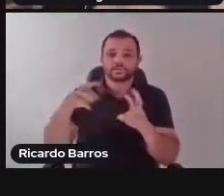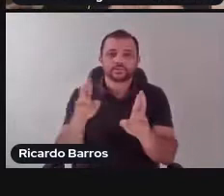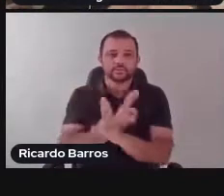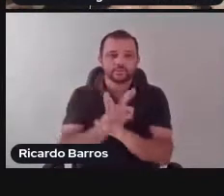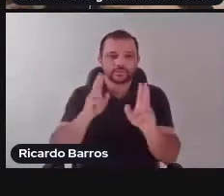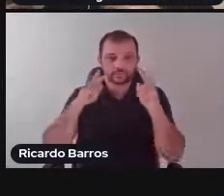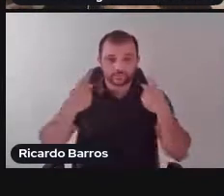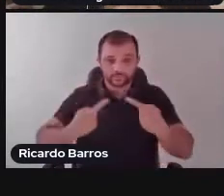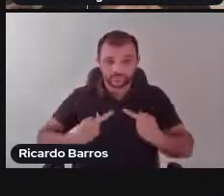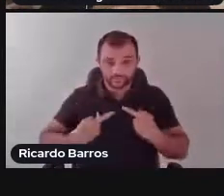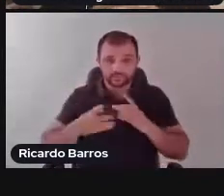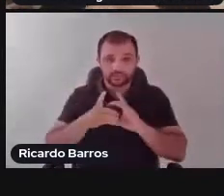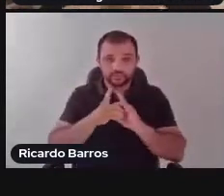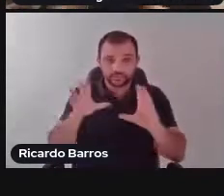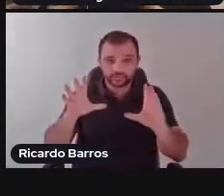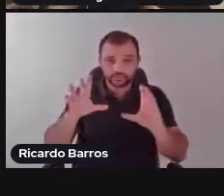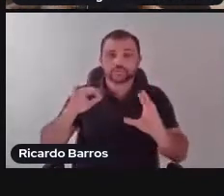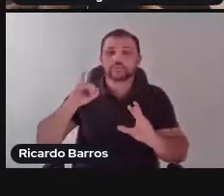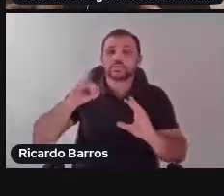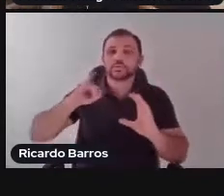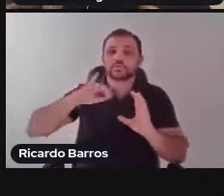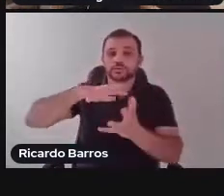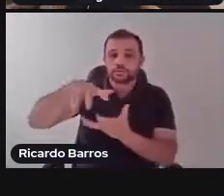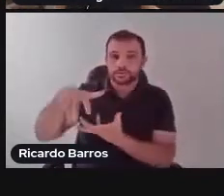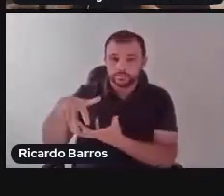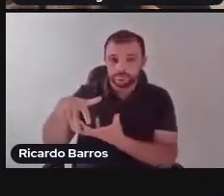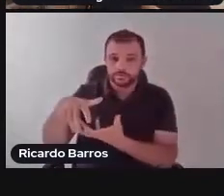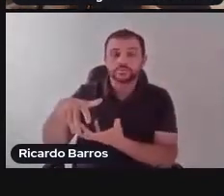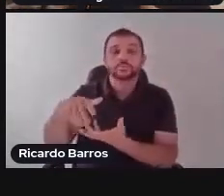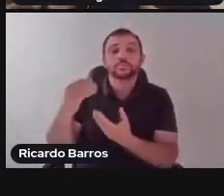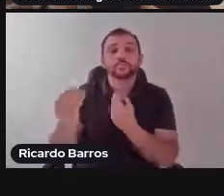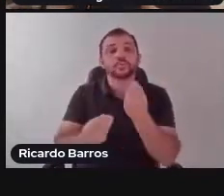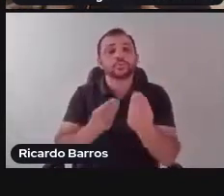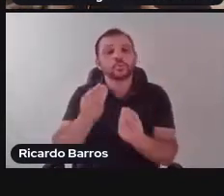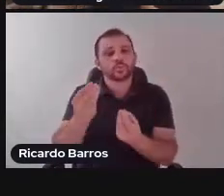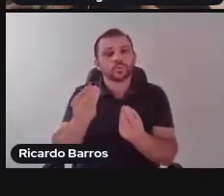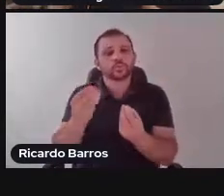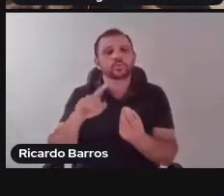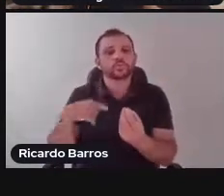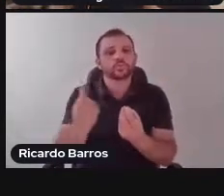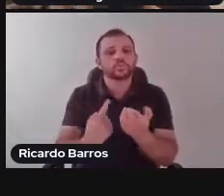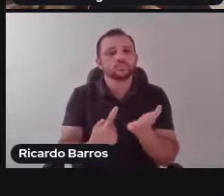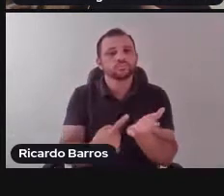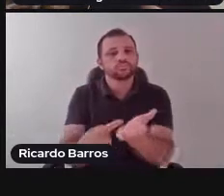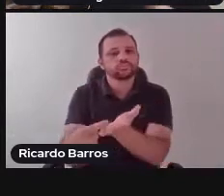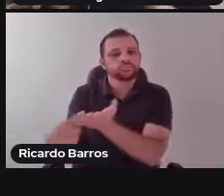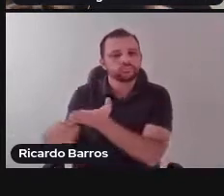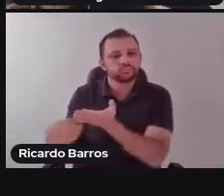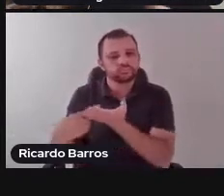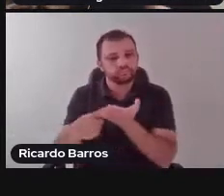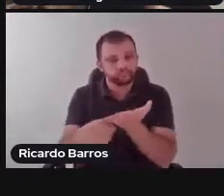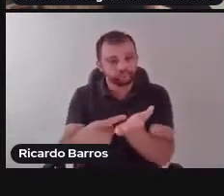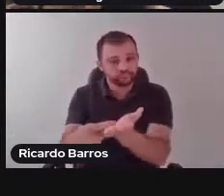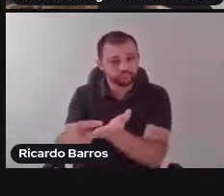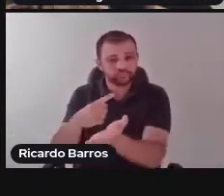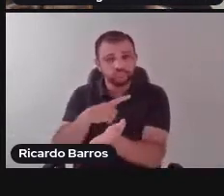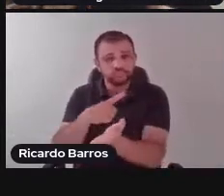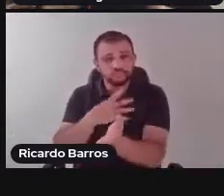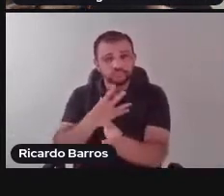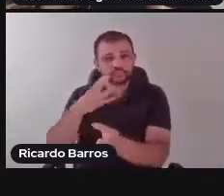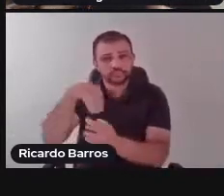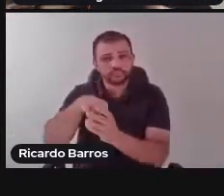plano internacional, a partir da qual a construção do consenso passa por uma democracia de maioria.